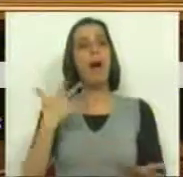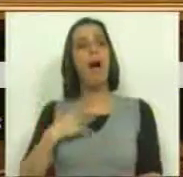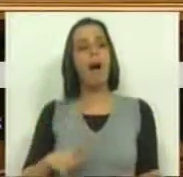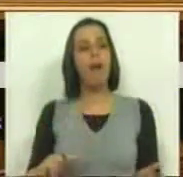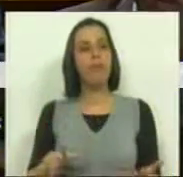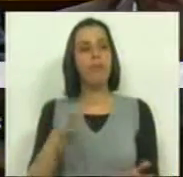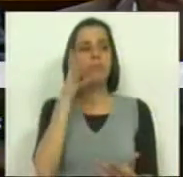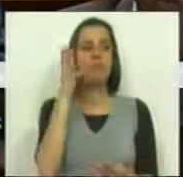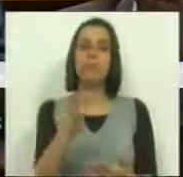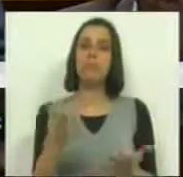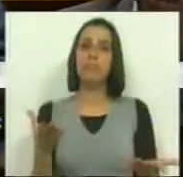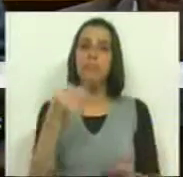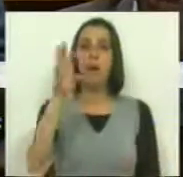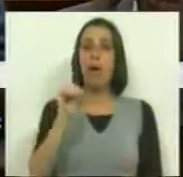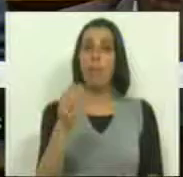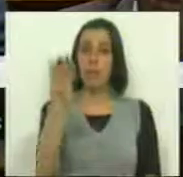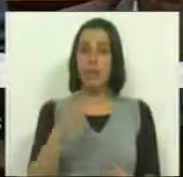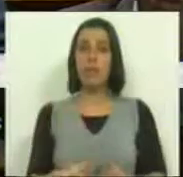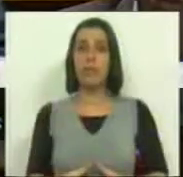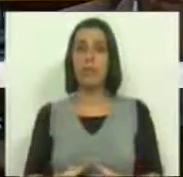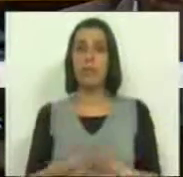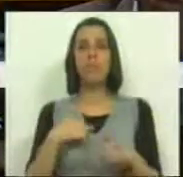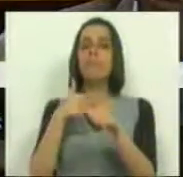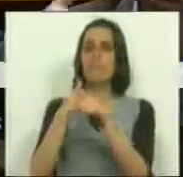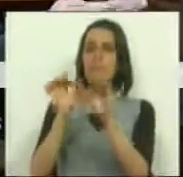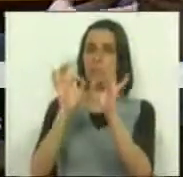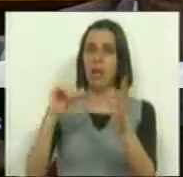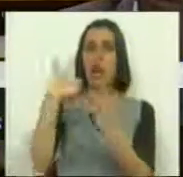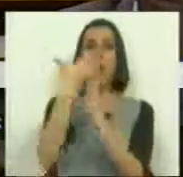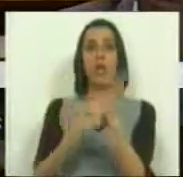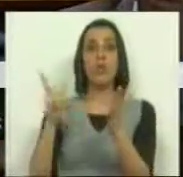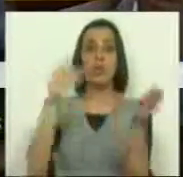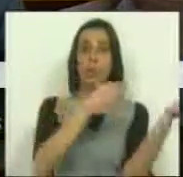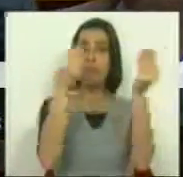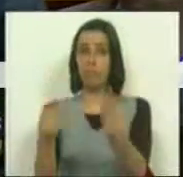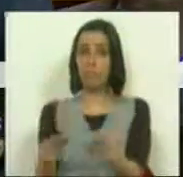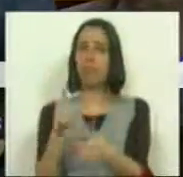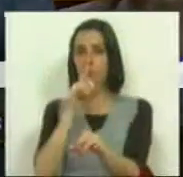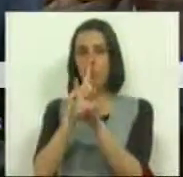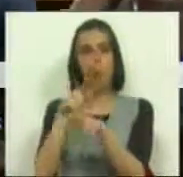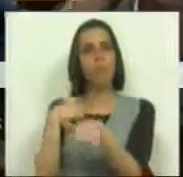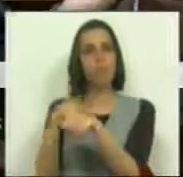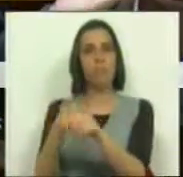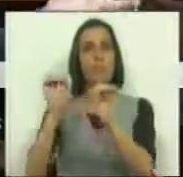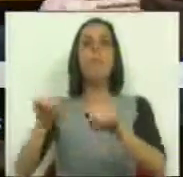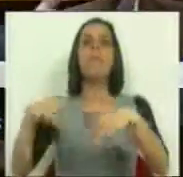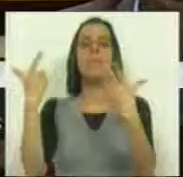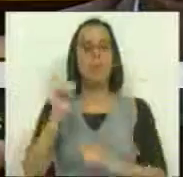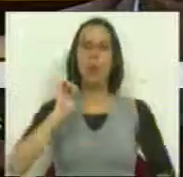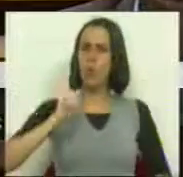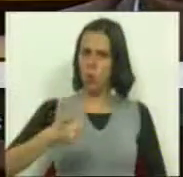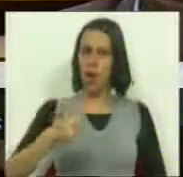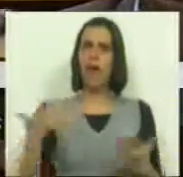gostaríamos de dizer ao Partido Socialista que acompanhamos a resolução que apresentam, que tem princípios